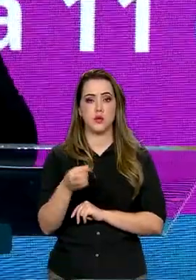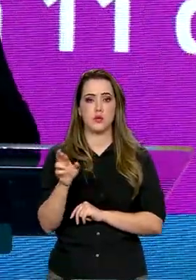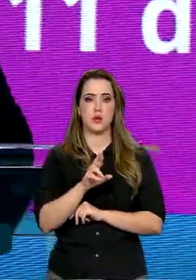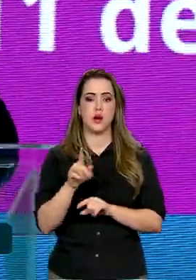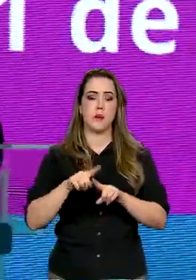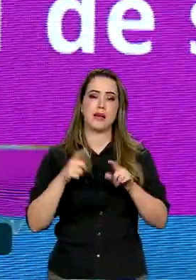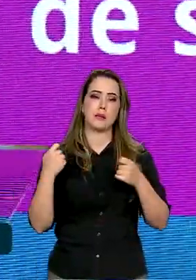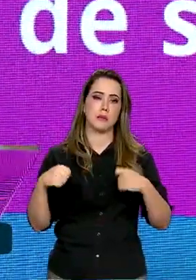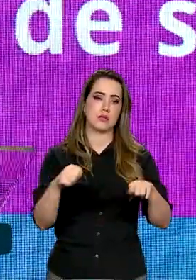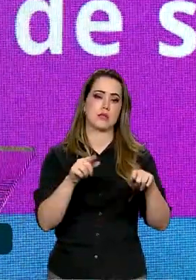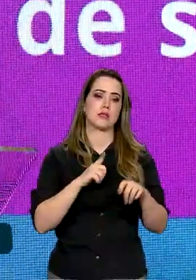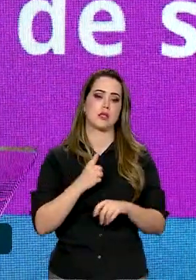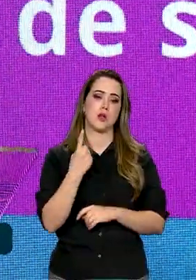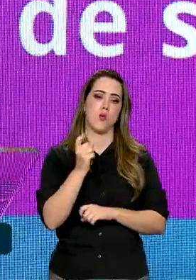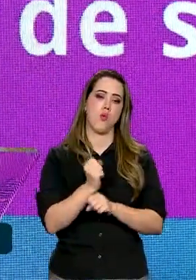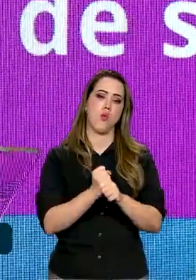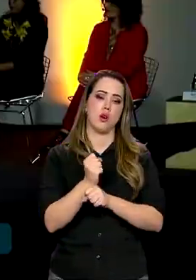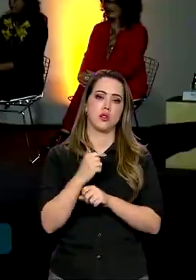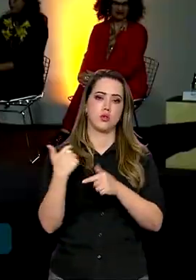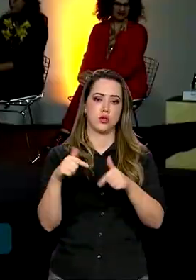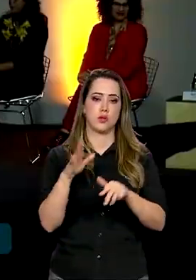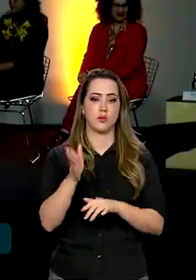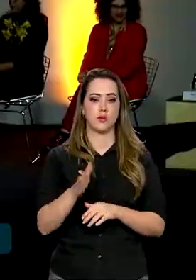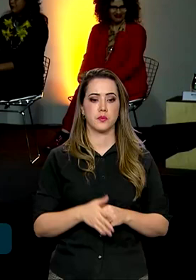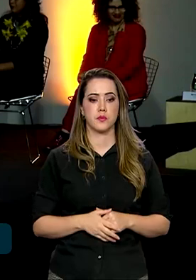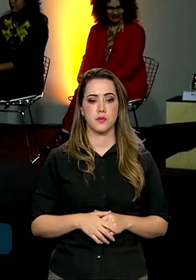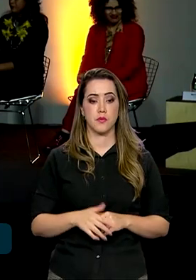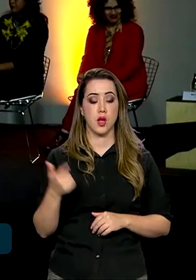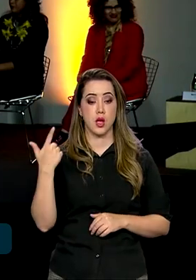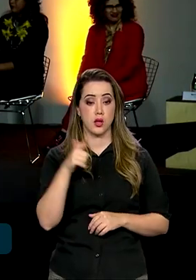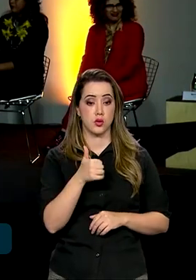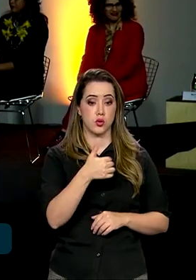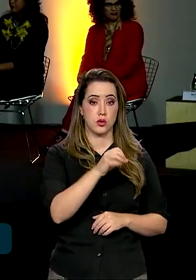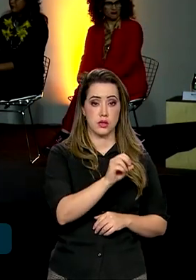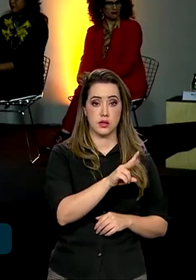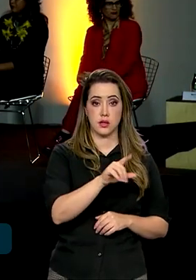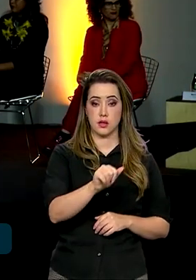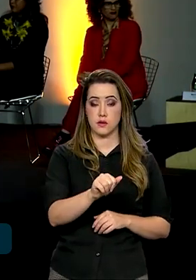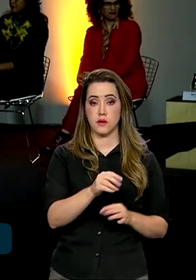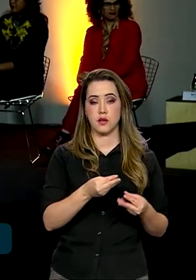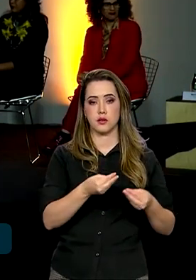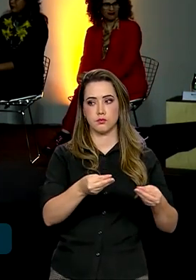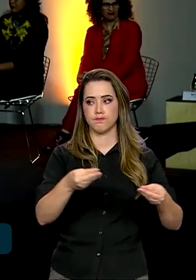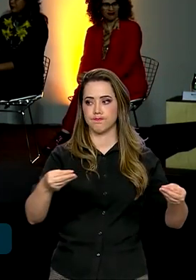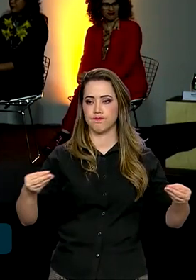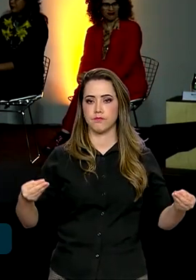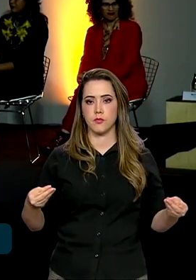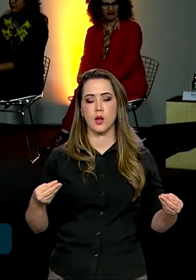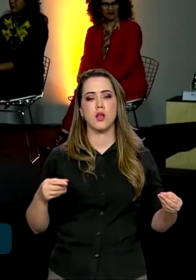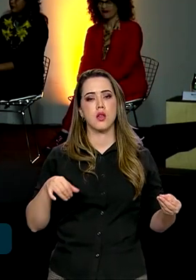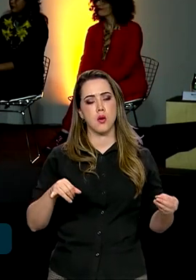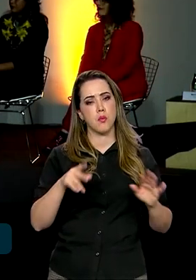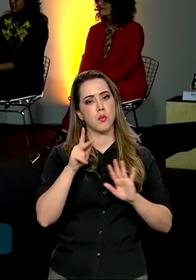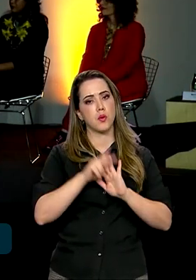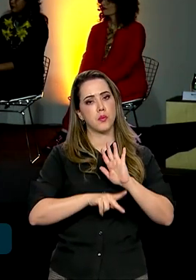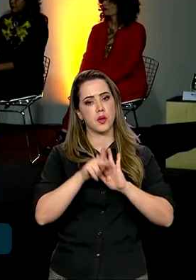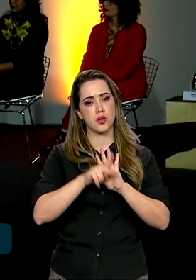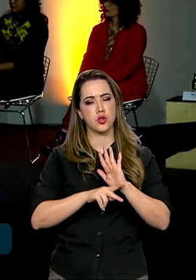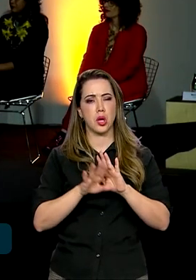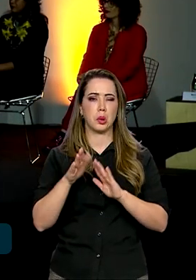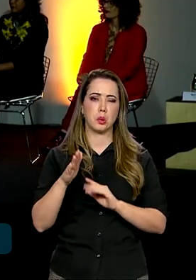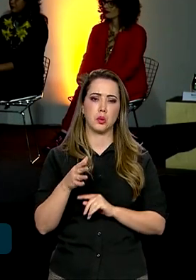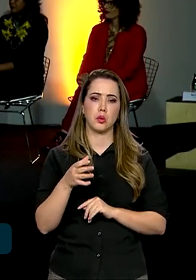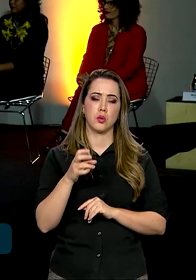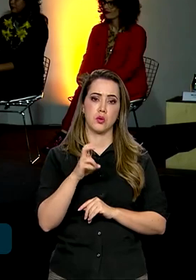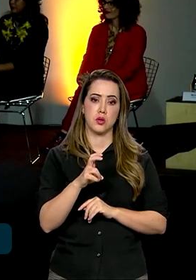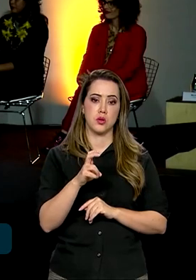tenham no mínimo um ano de atividade. As outras 10 vagas serão preenchidas por projetos com no mínimo